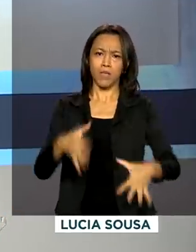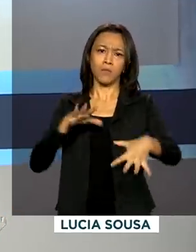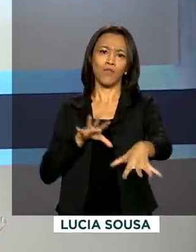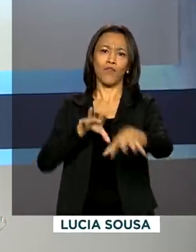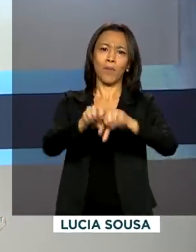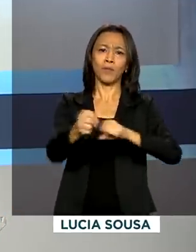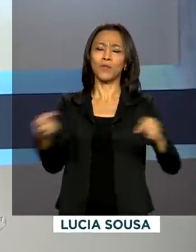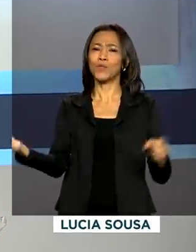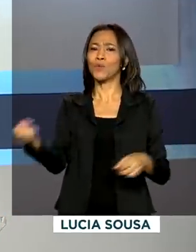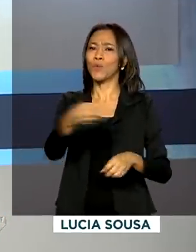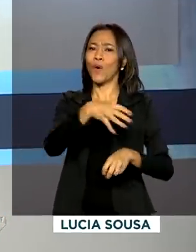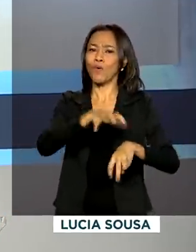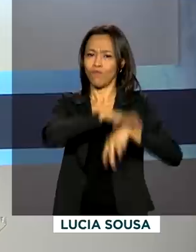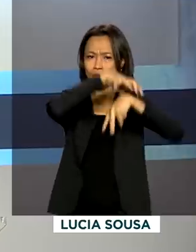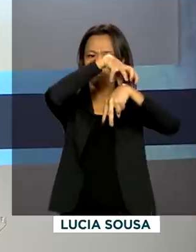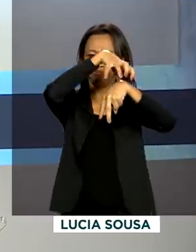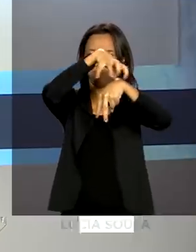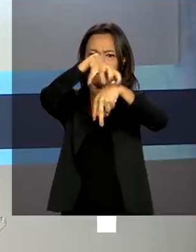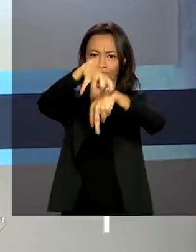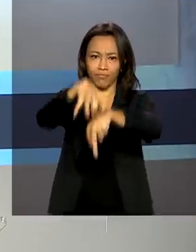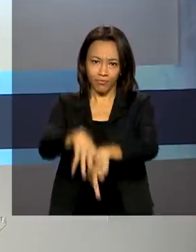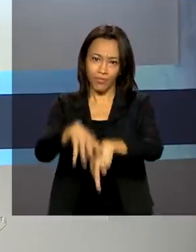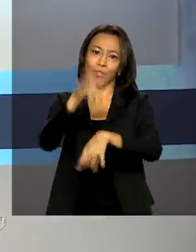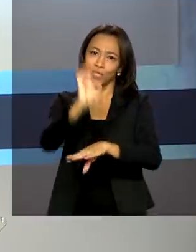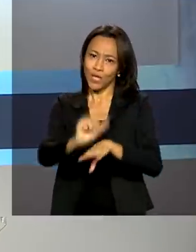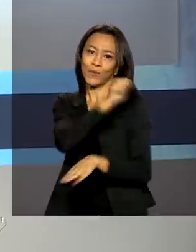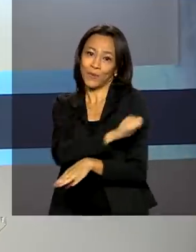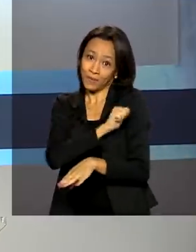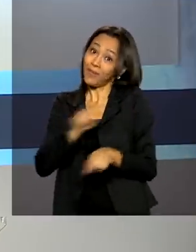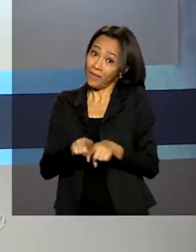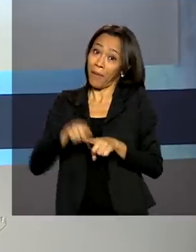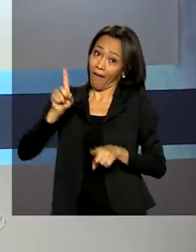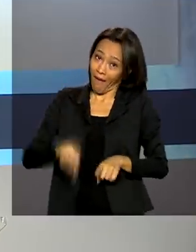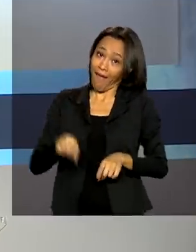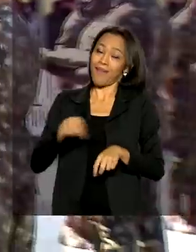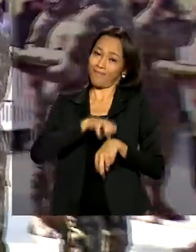paraquedistas no Rio de Janeiro. Bolsonaro também é paraquedista.